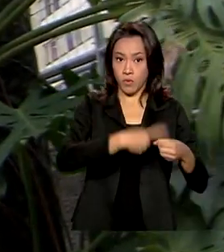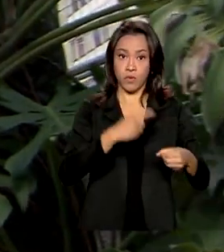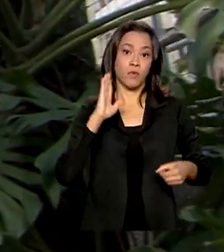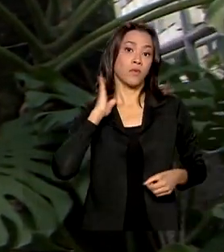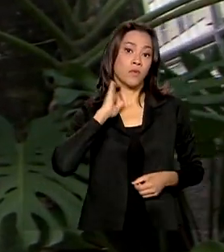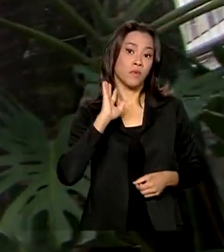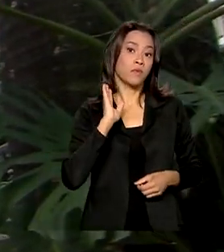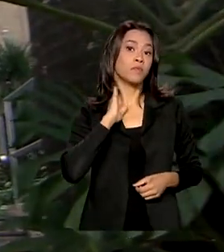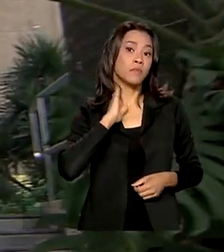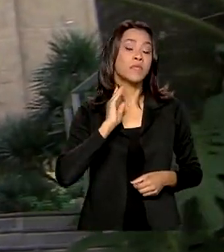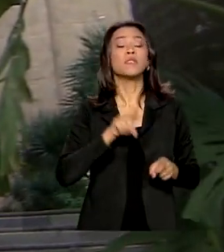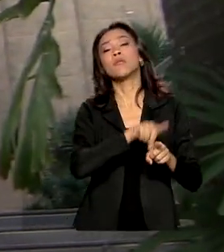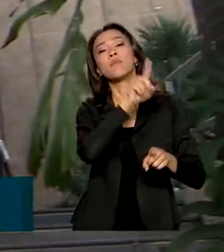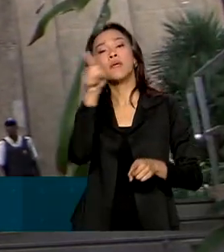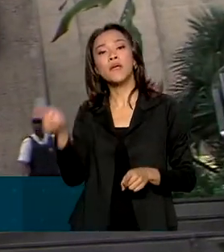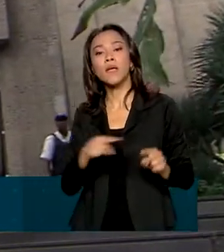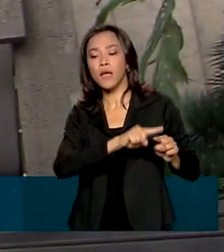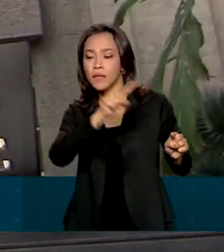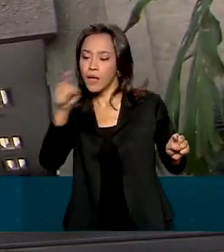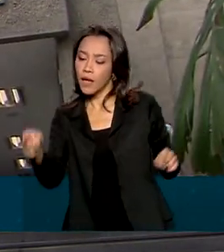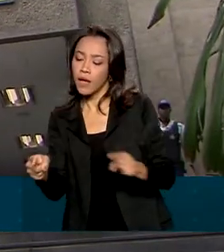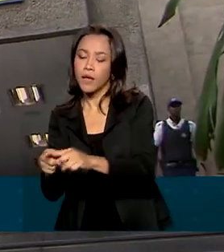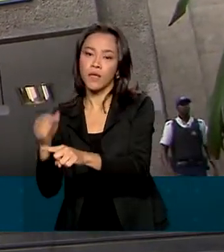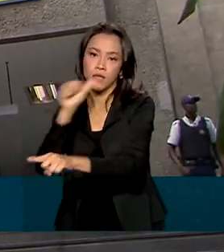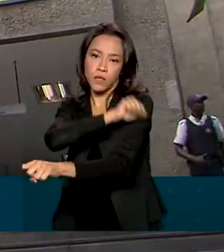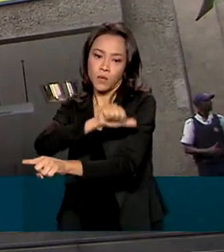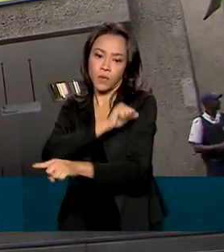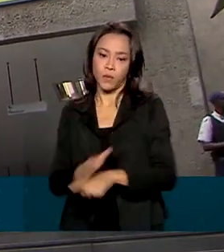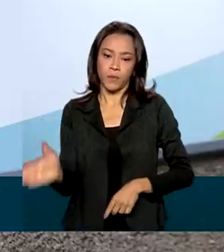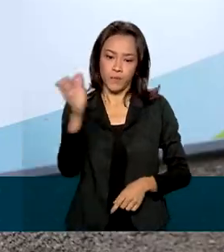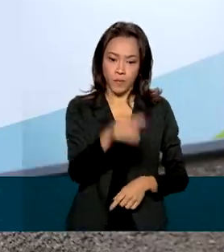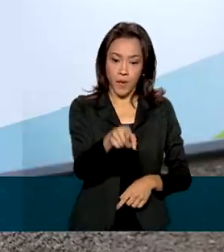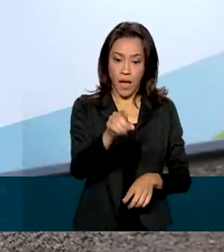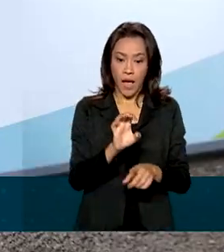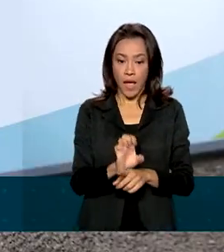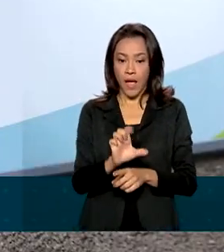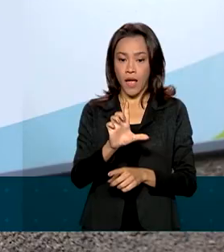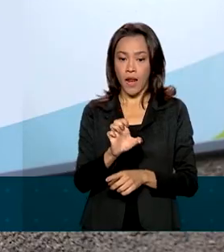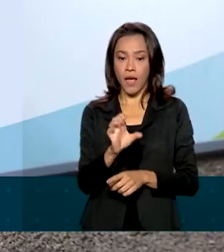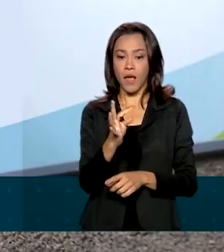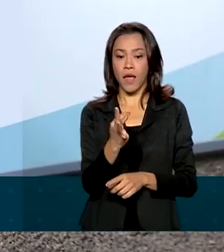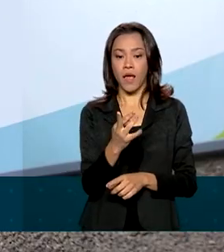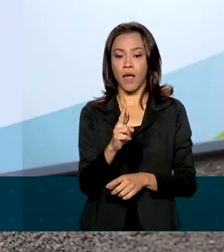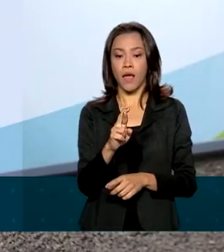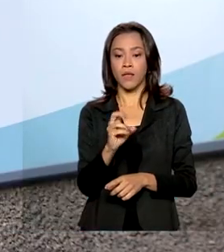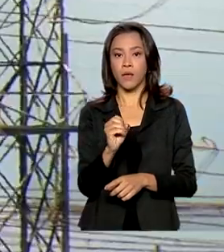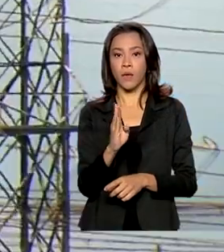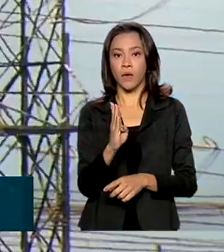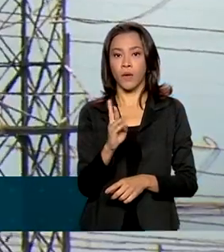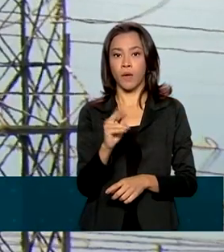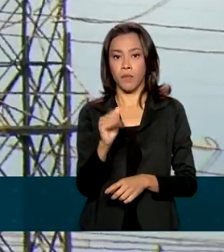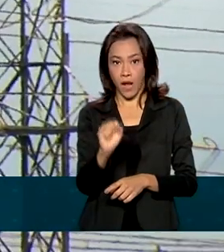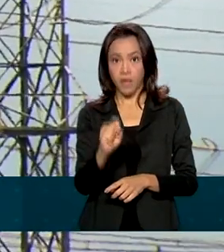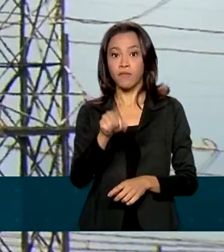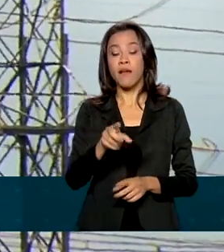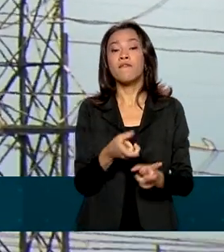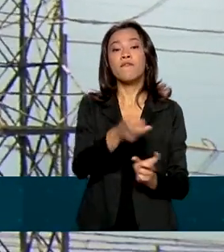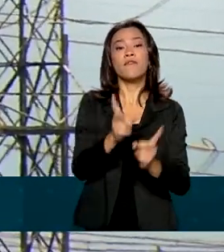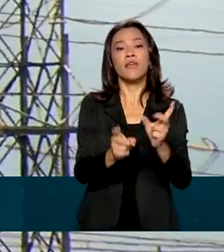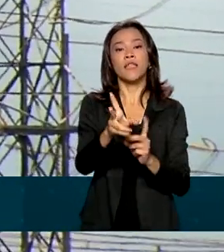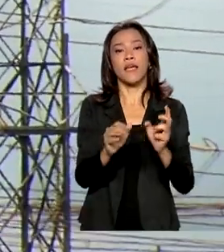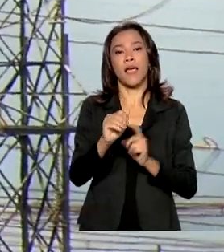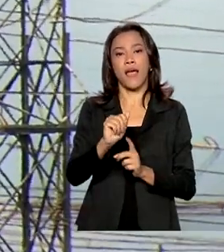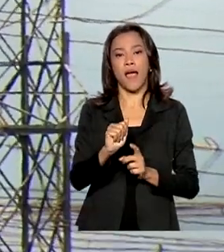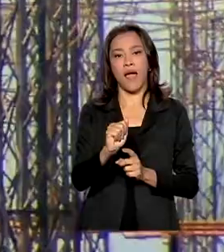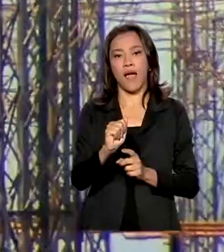A desestatização da Eletrobras será feita por meio de capitalização, ou seja, venda de ações. A expectativa é arrecadar